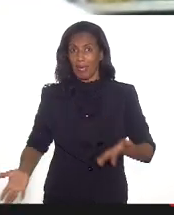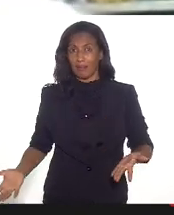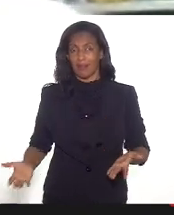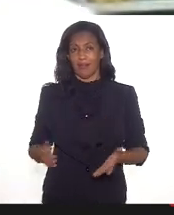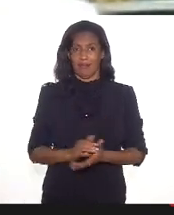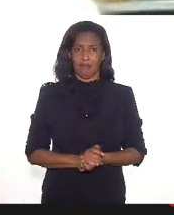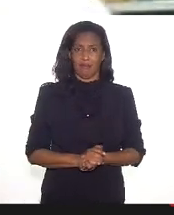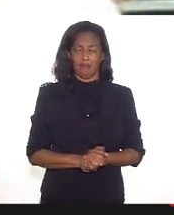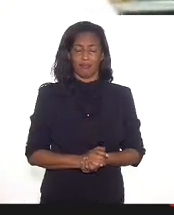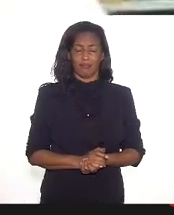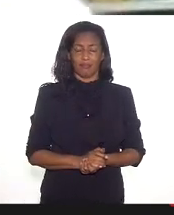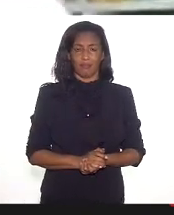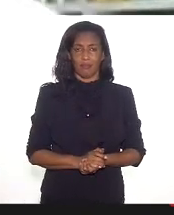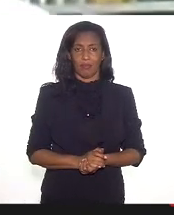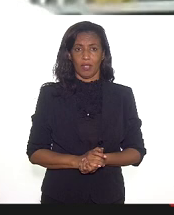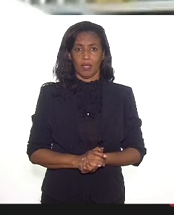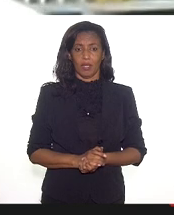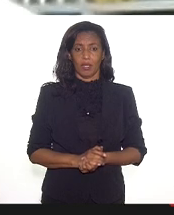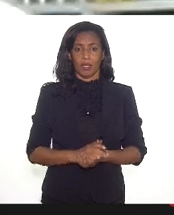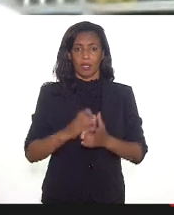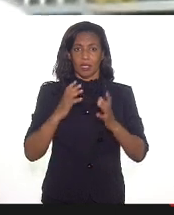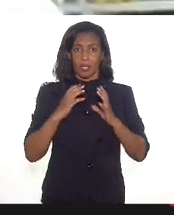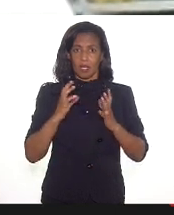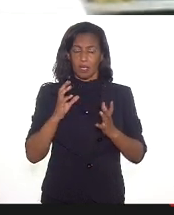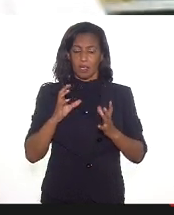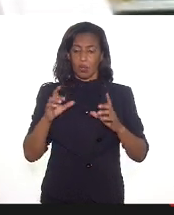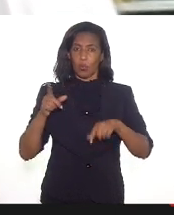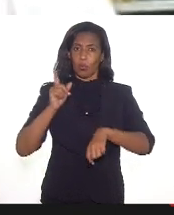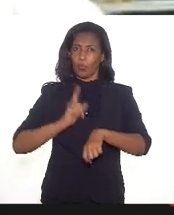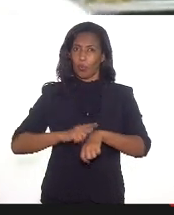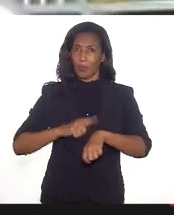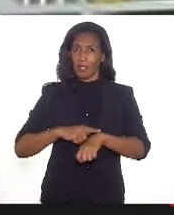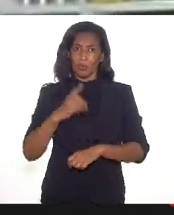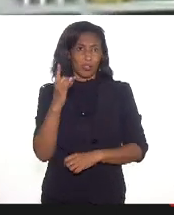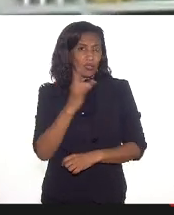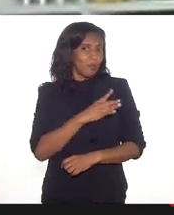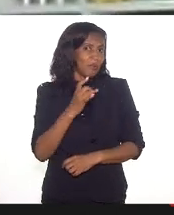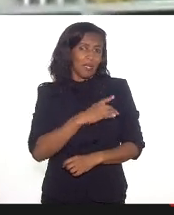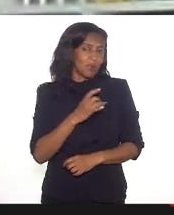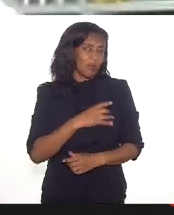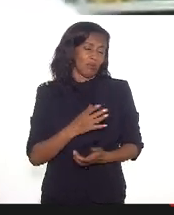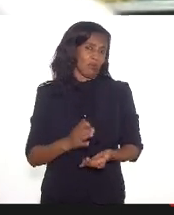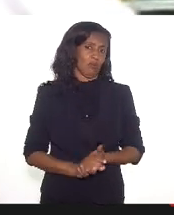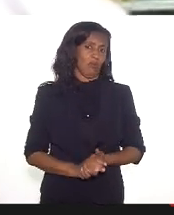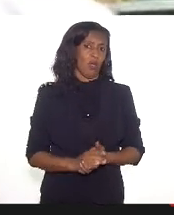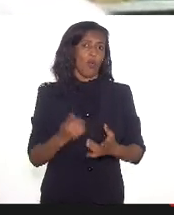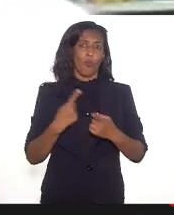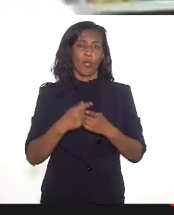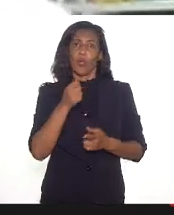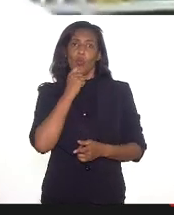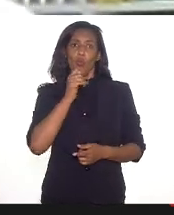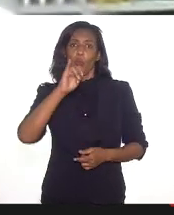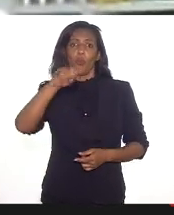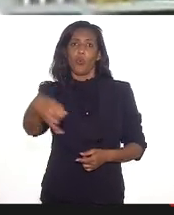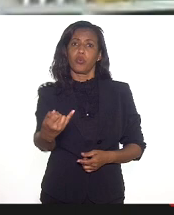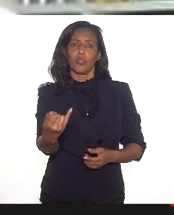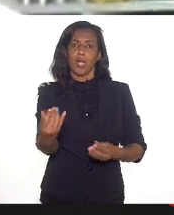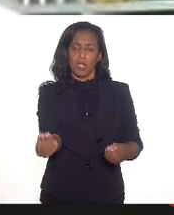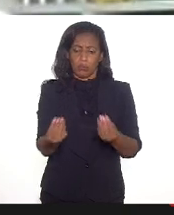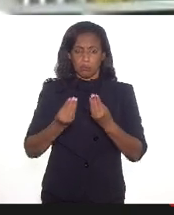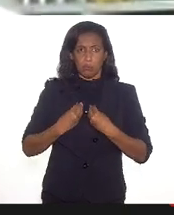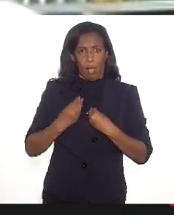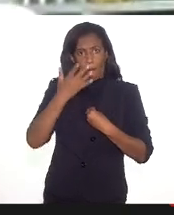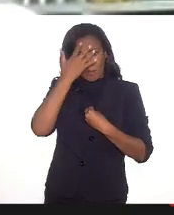E o cenário é de medo de retorno ao trabalho presencial, porque não são dadas as condições para que os